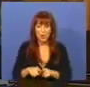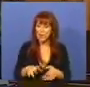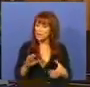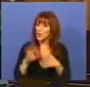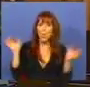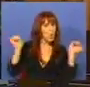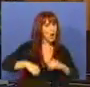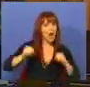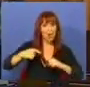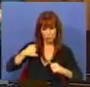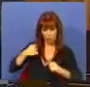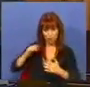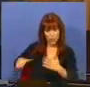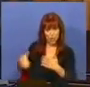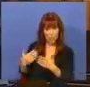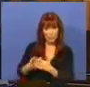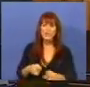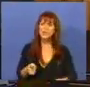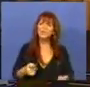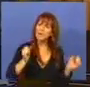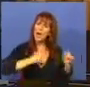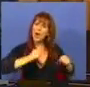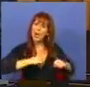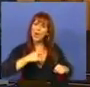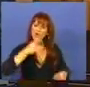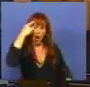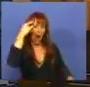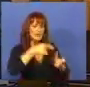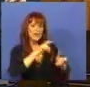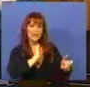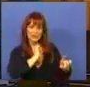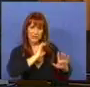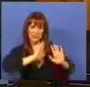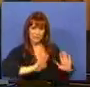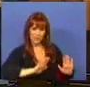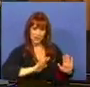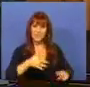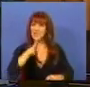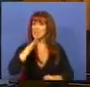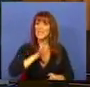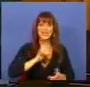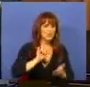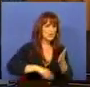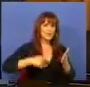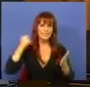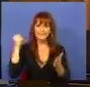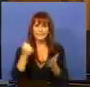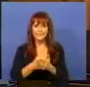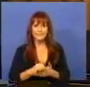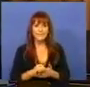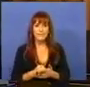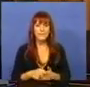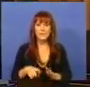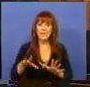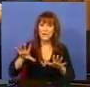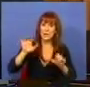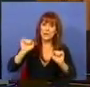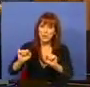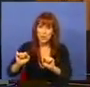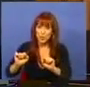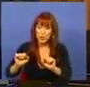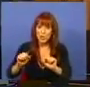desacordo com o que propomos, está de acordo com as nossas intenções. E diz-nos sempre, segurem-nos,